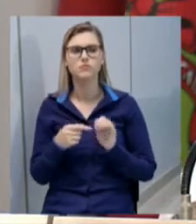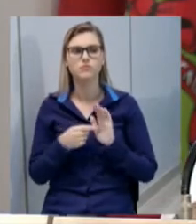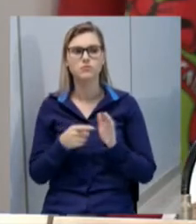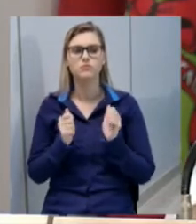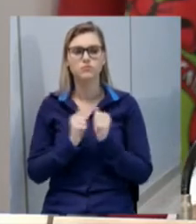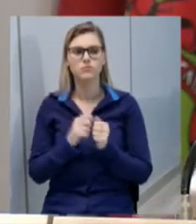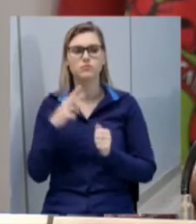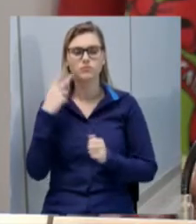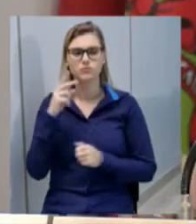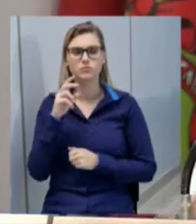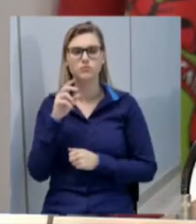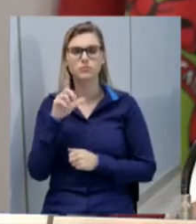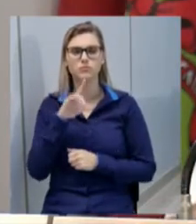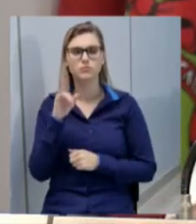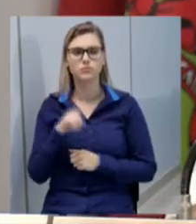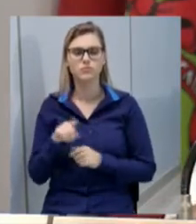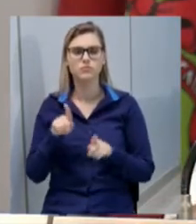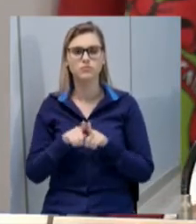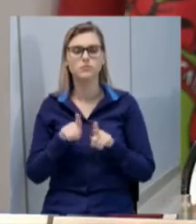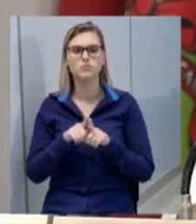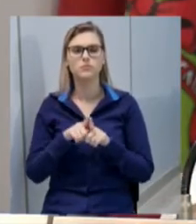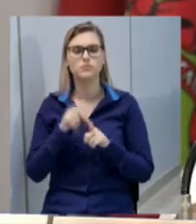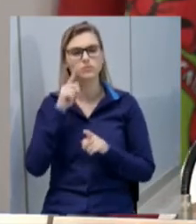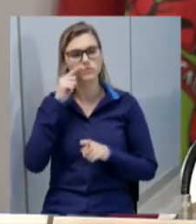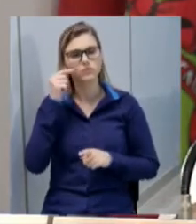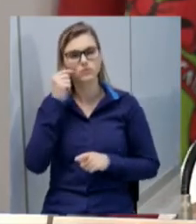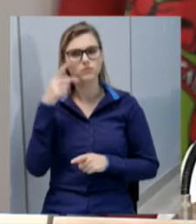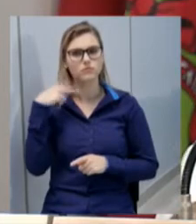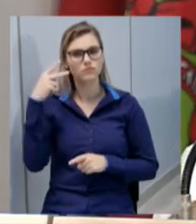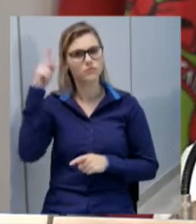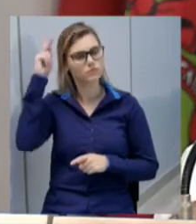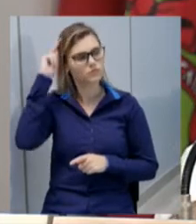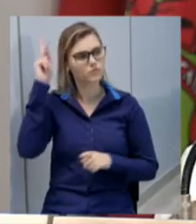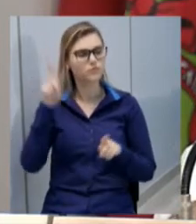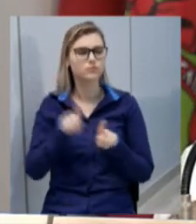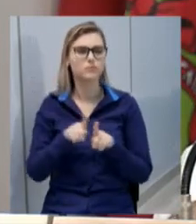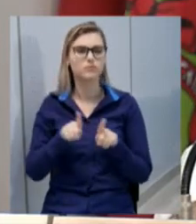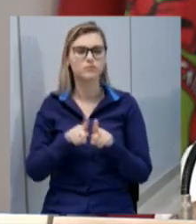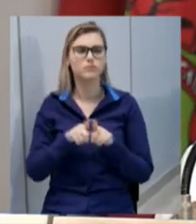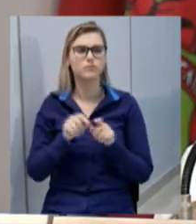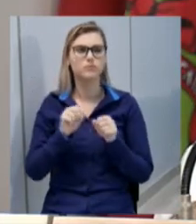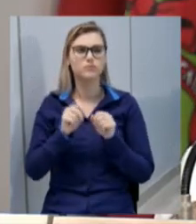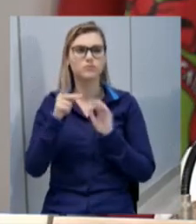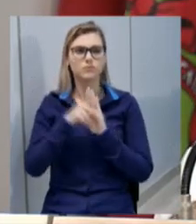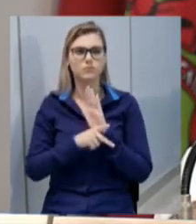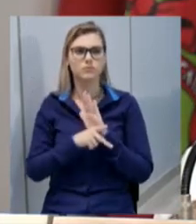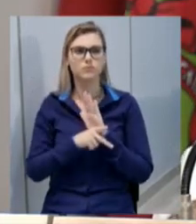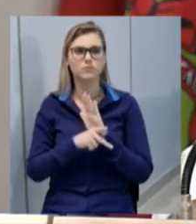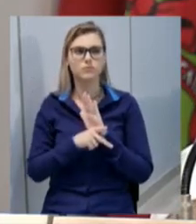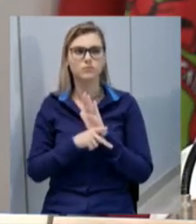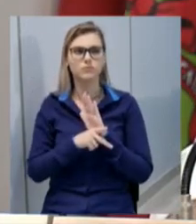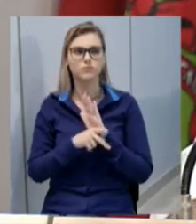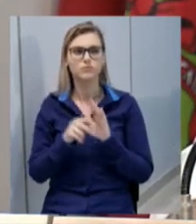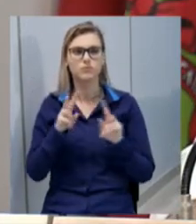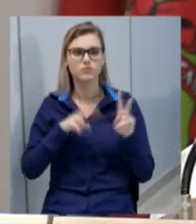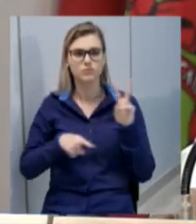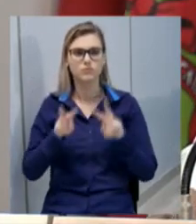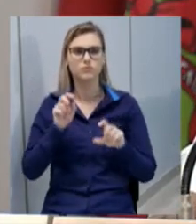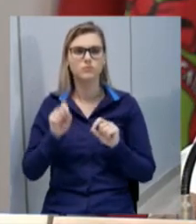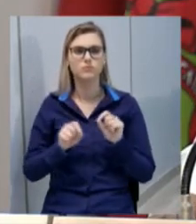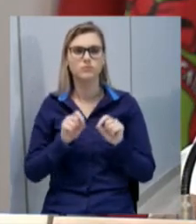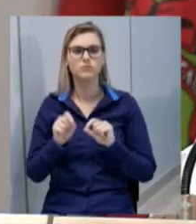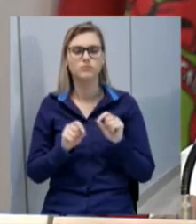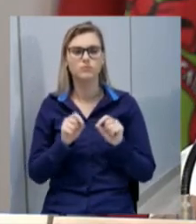vereador Rosso vereador Ricardo vereadora Kátia também propositora do projeto entendeu haja visto que